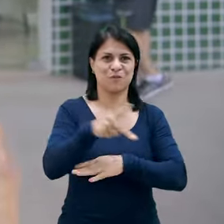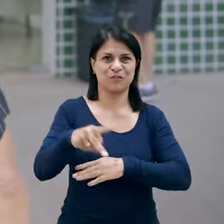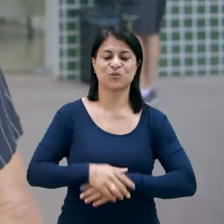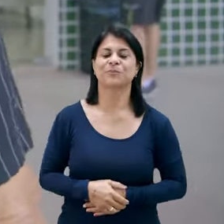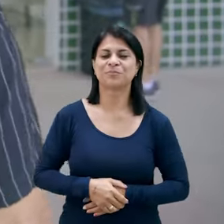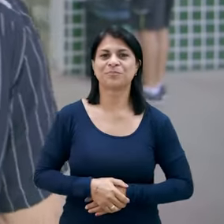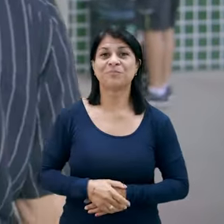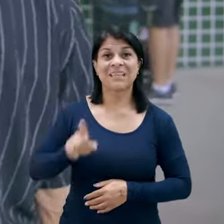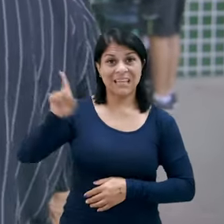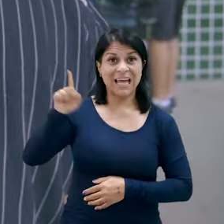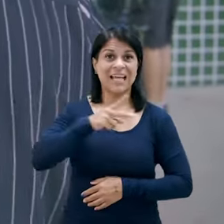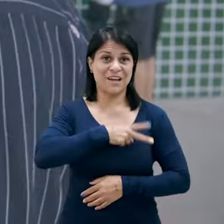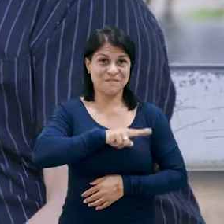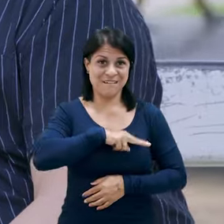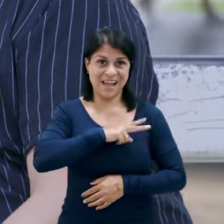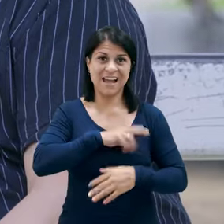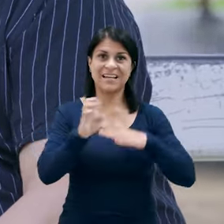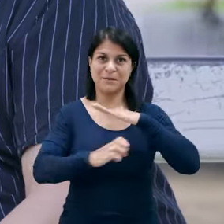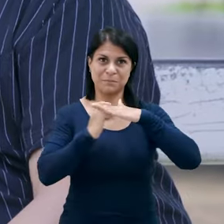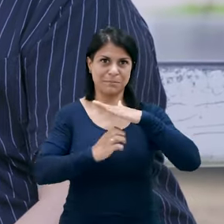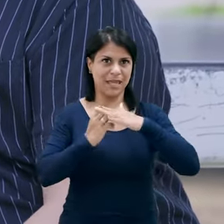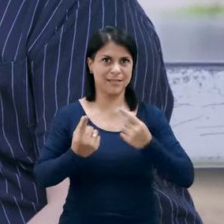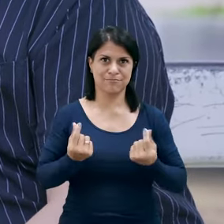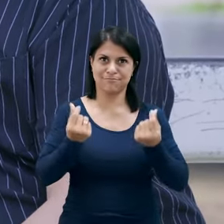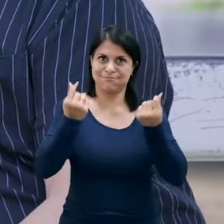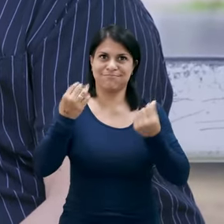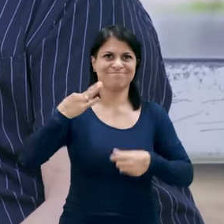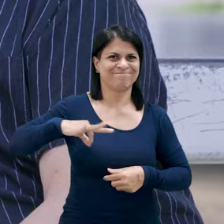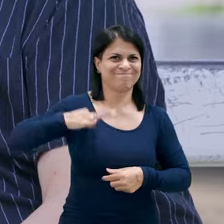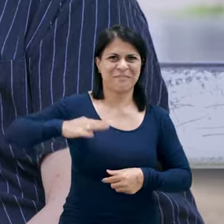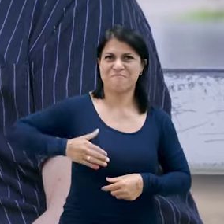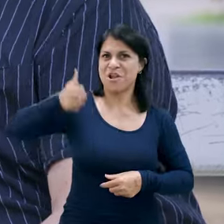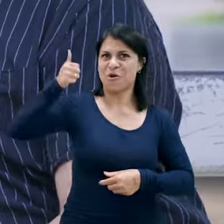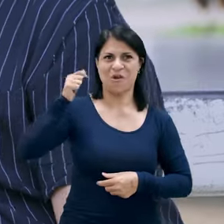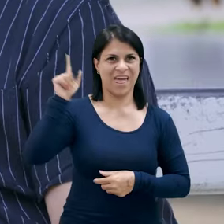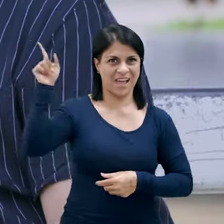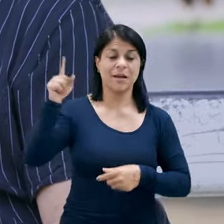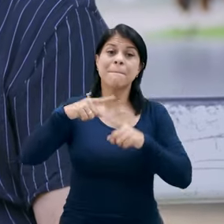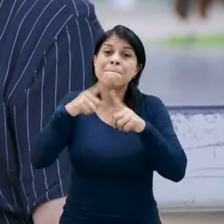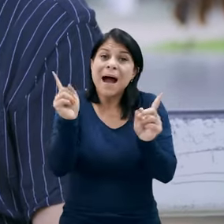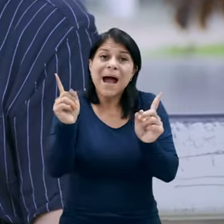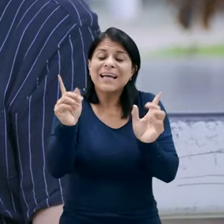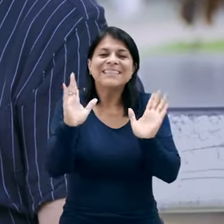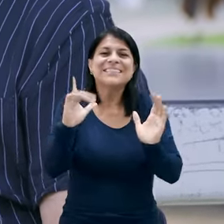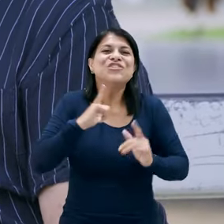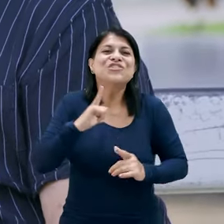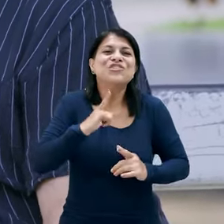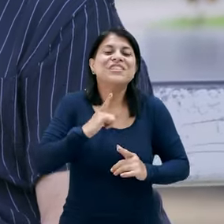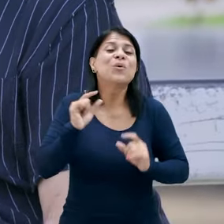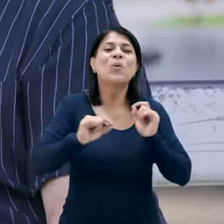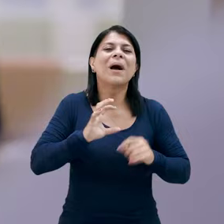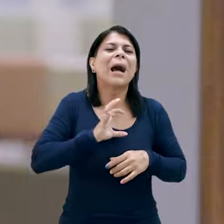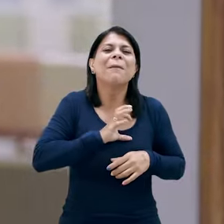Vale, em termos materiais, eu estava muito melhor. Mas existia um negócio chamado